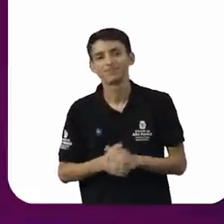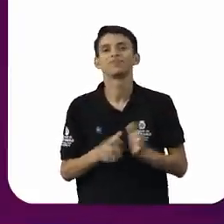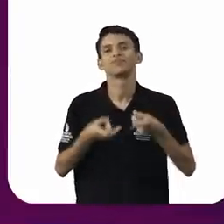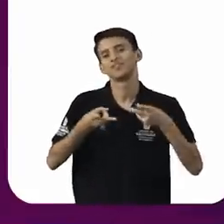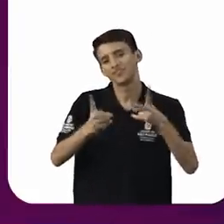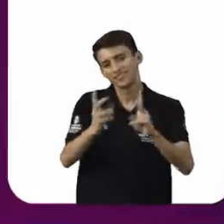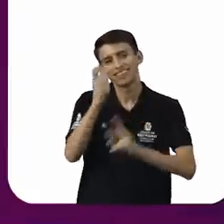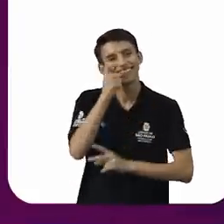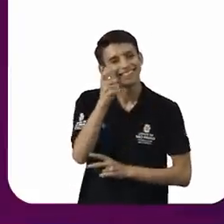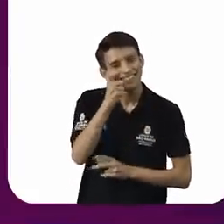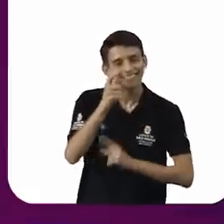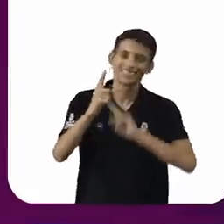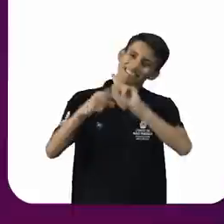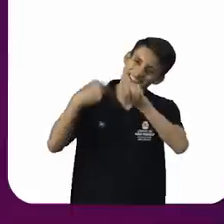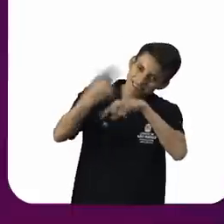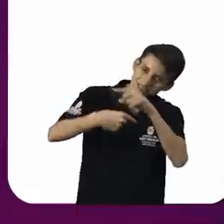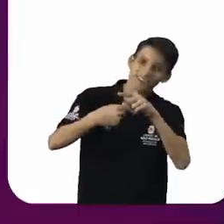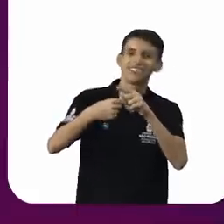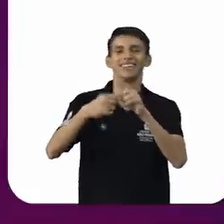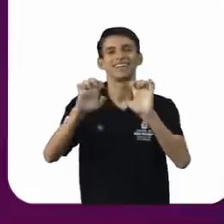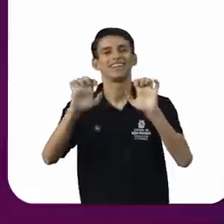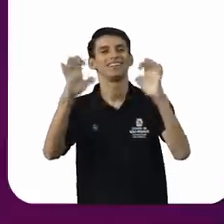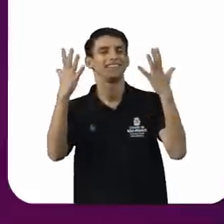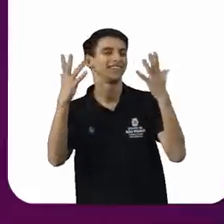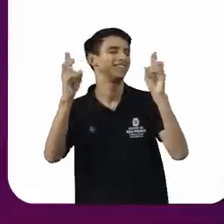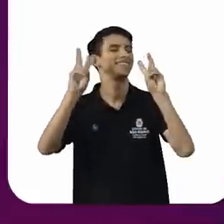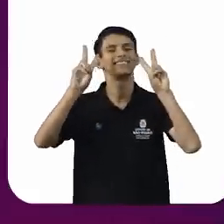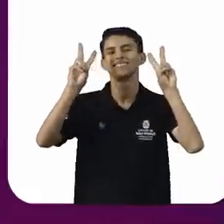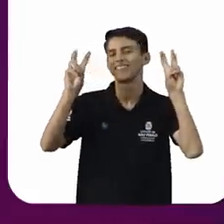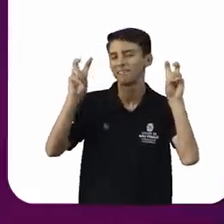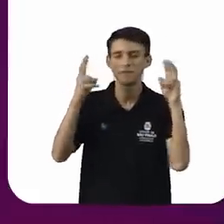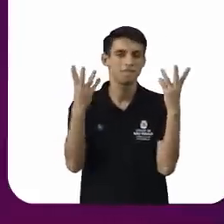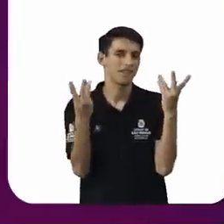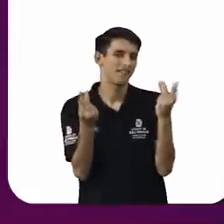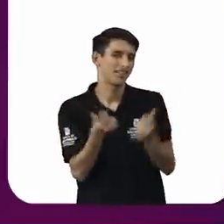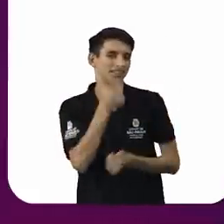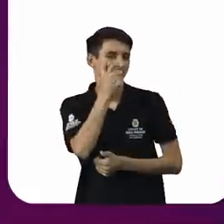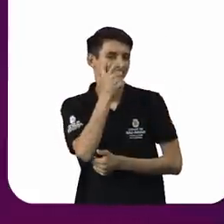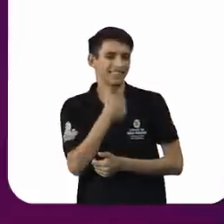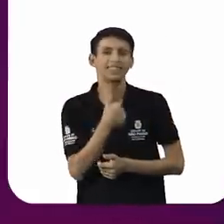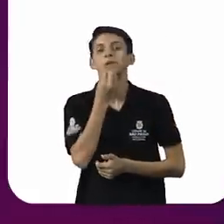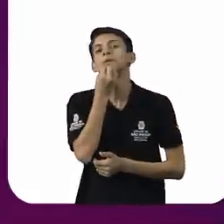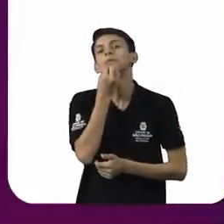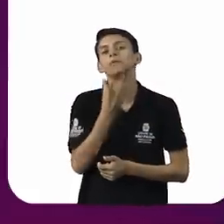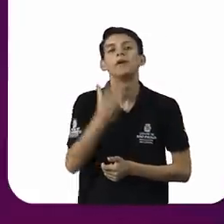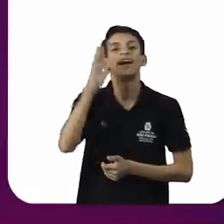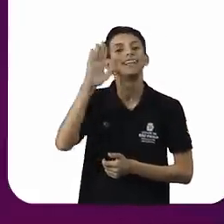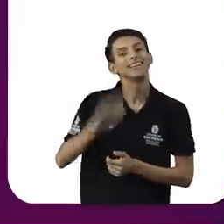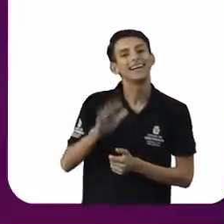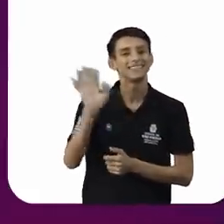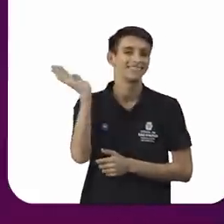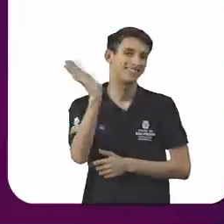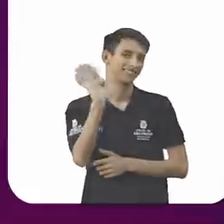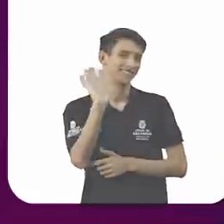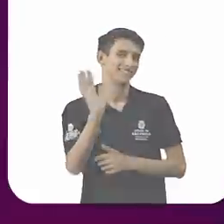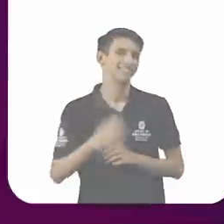deste evento que os assuntos estão muito interessantes boa tarde e até logo muito obrigada